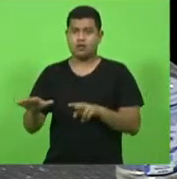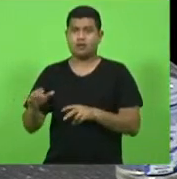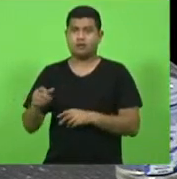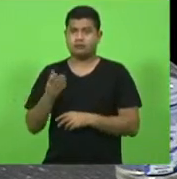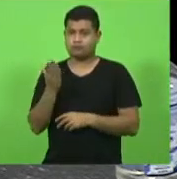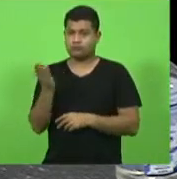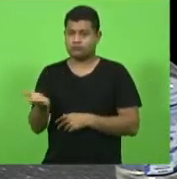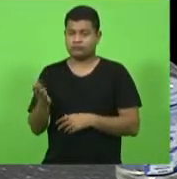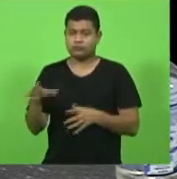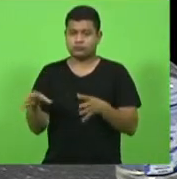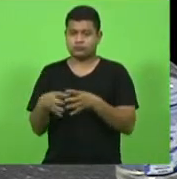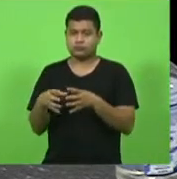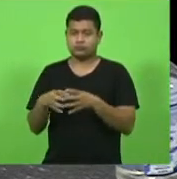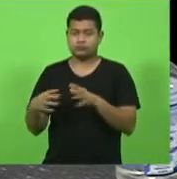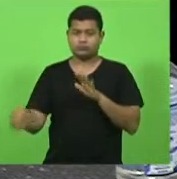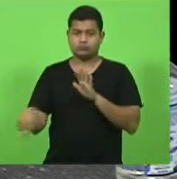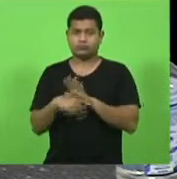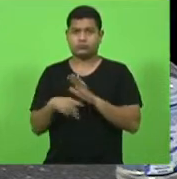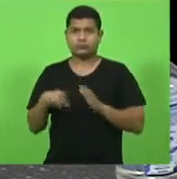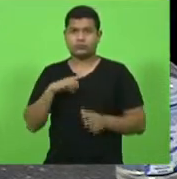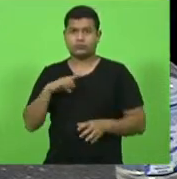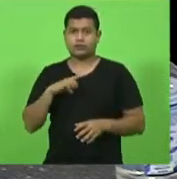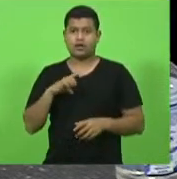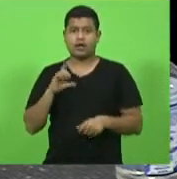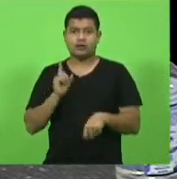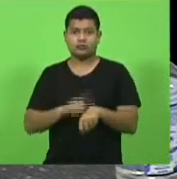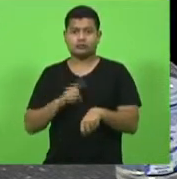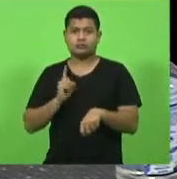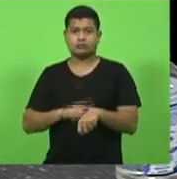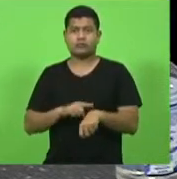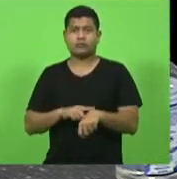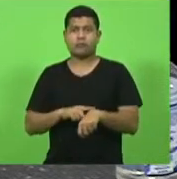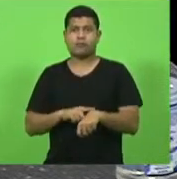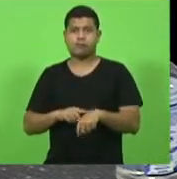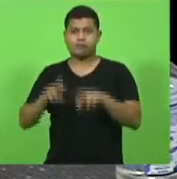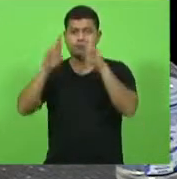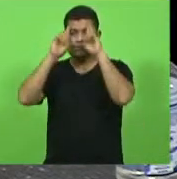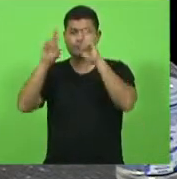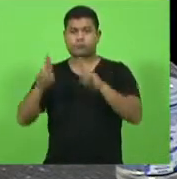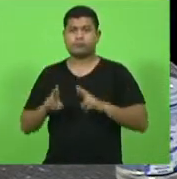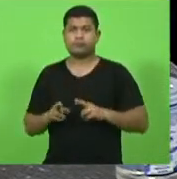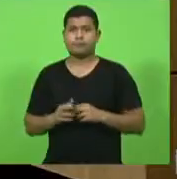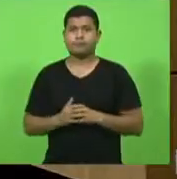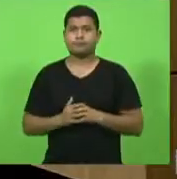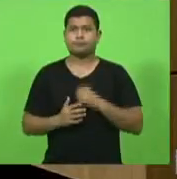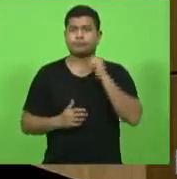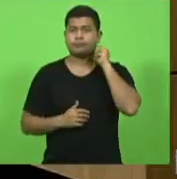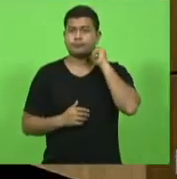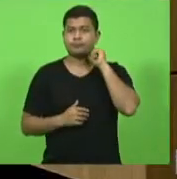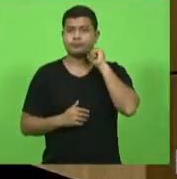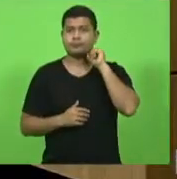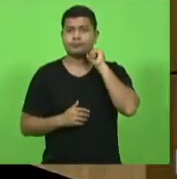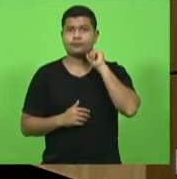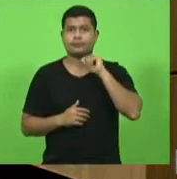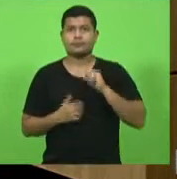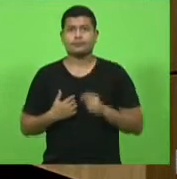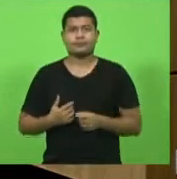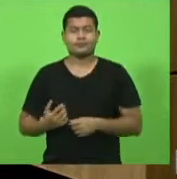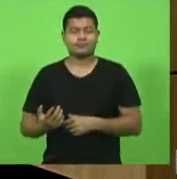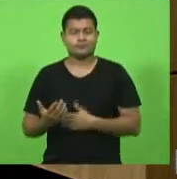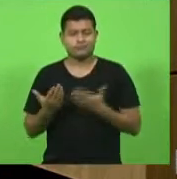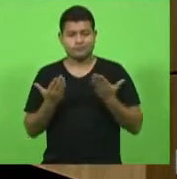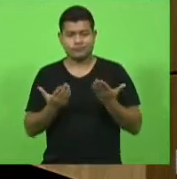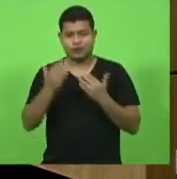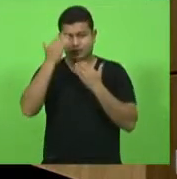compõe o nosso bloco também terá o seu espaço respeitado deputado muito obrigado agradeço a oportunidade